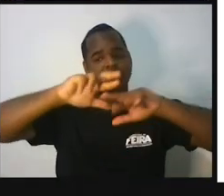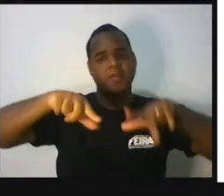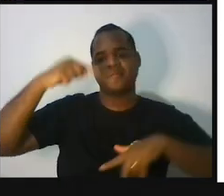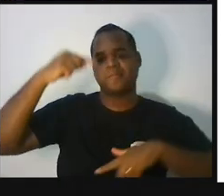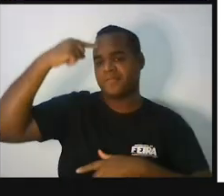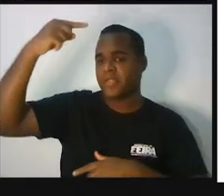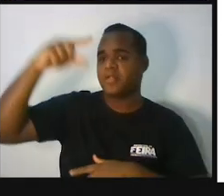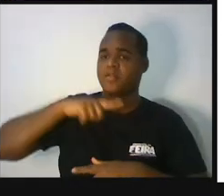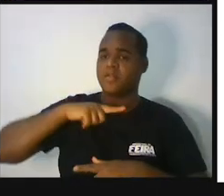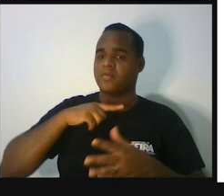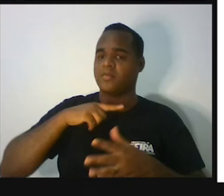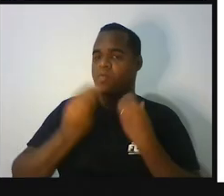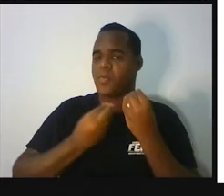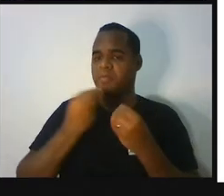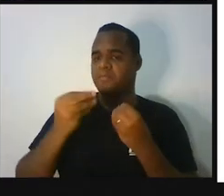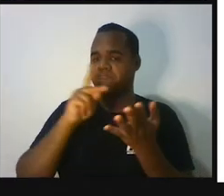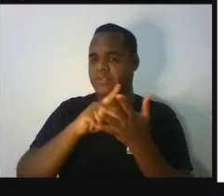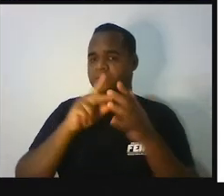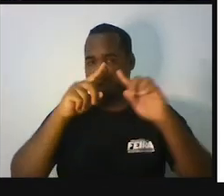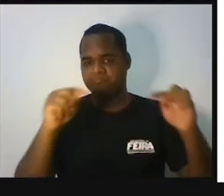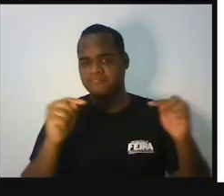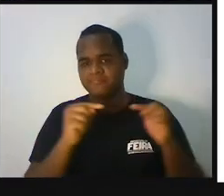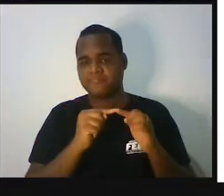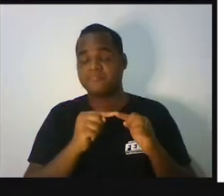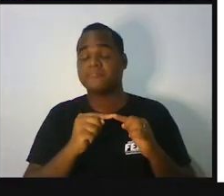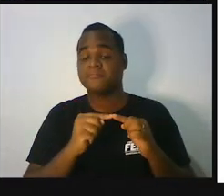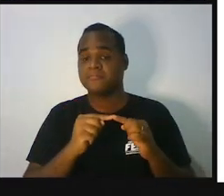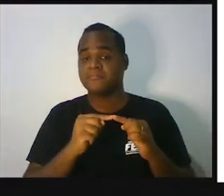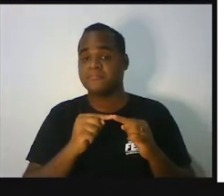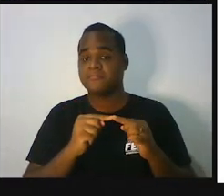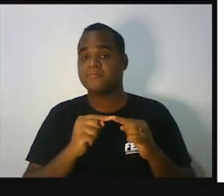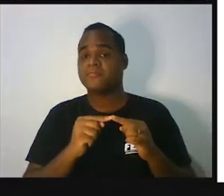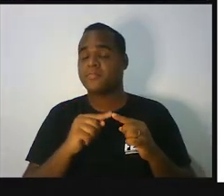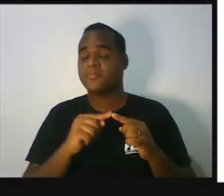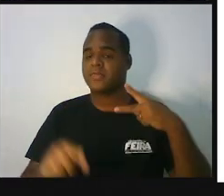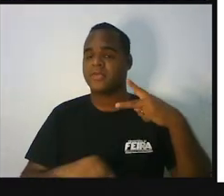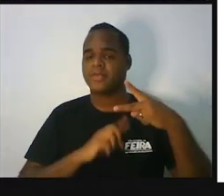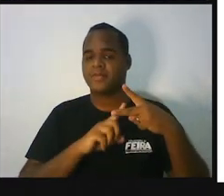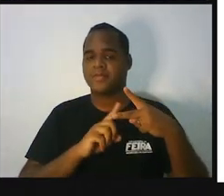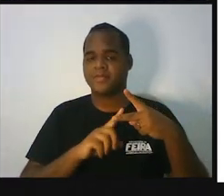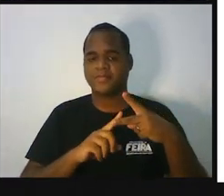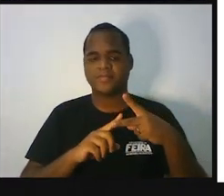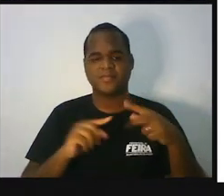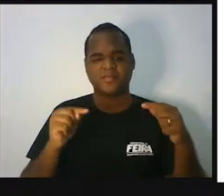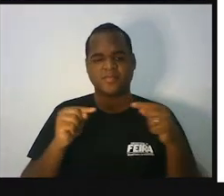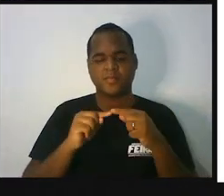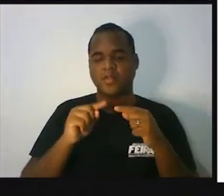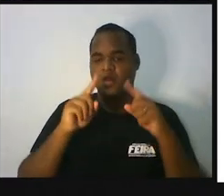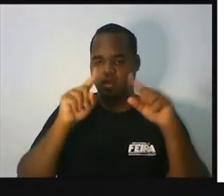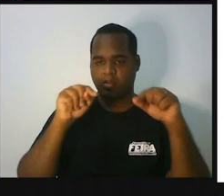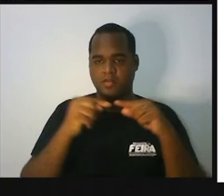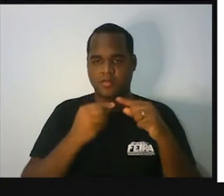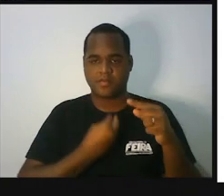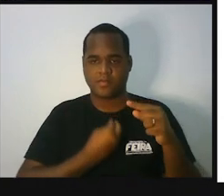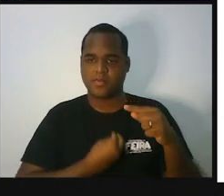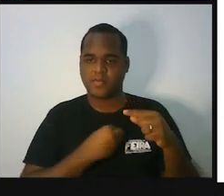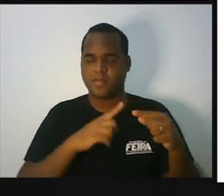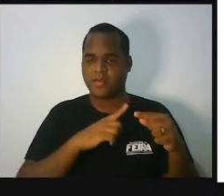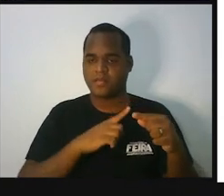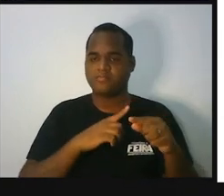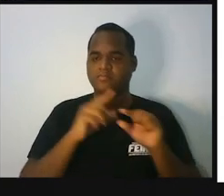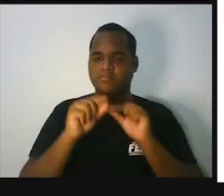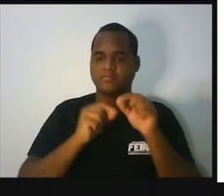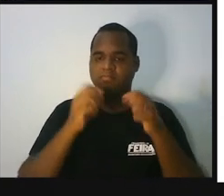ideia de construção triangular. E também o importante para essa aula foi classificar os triângulos. O que foi